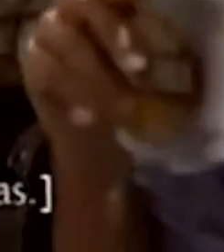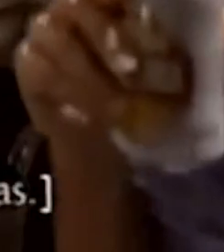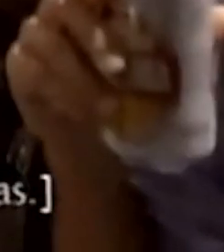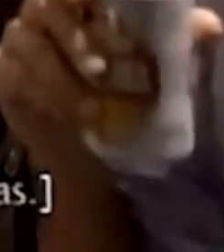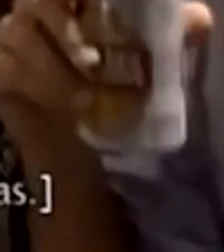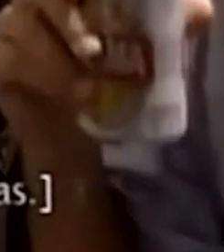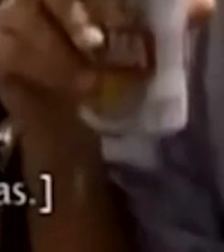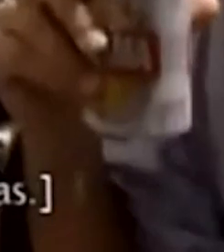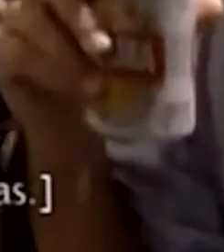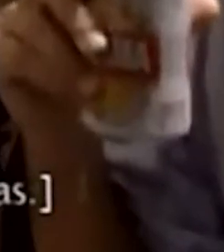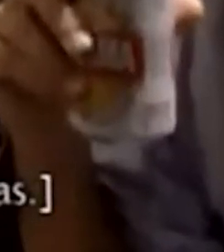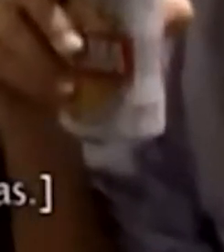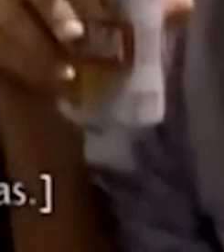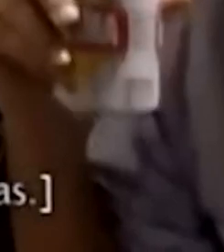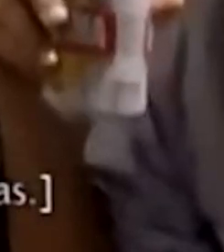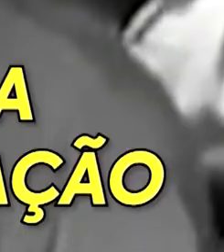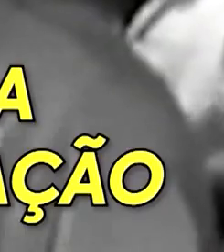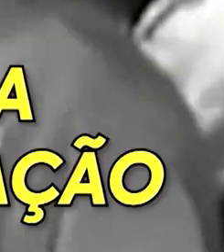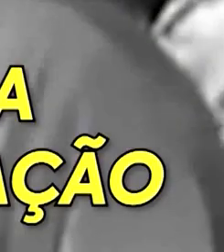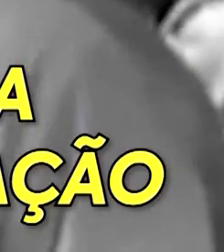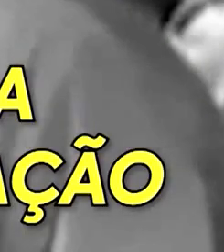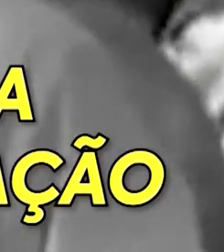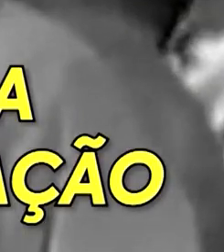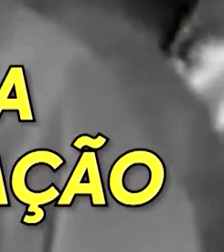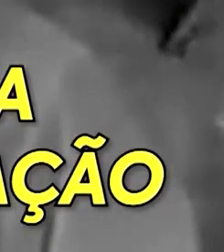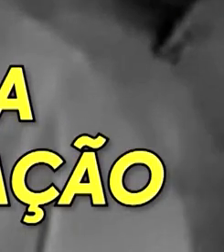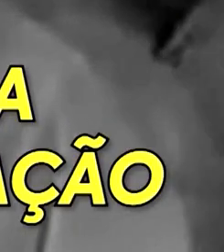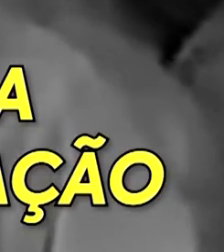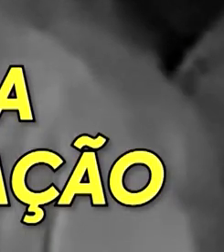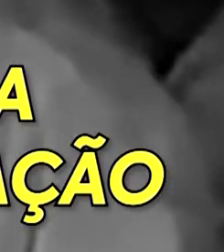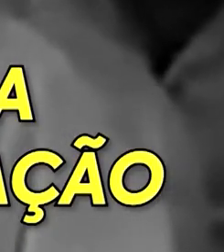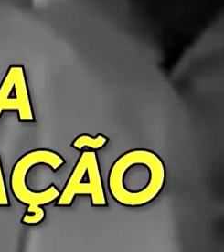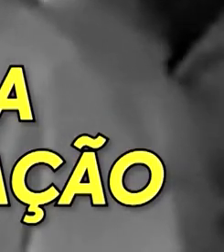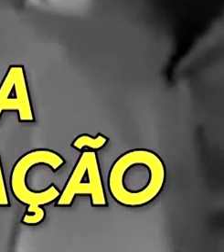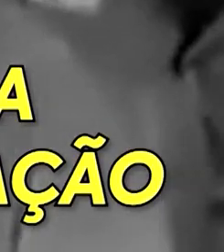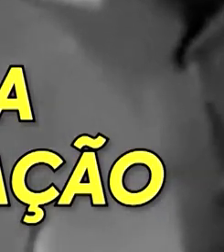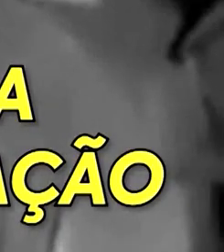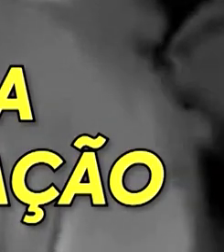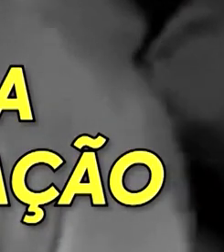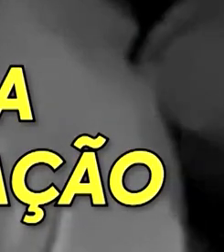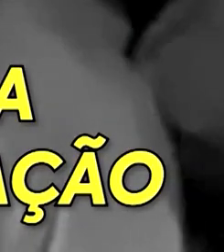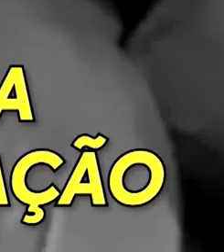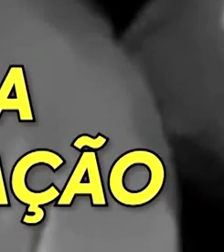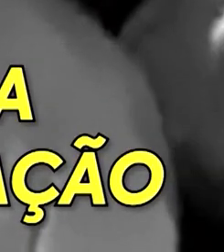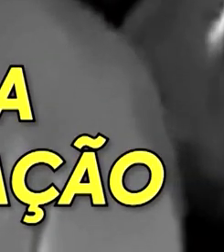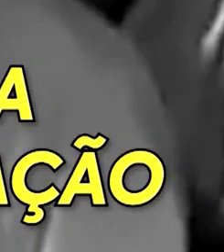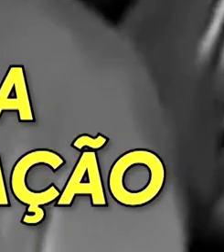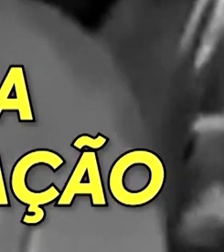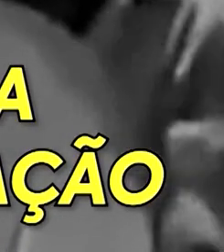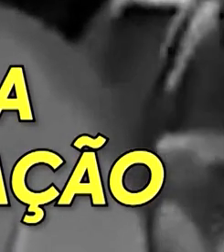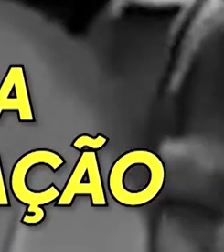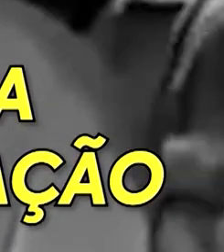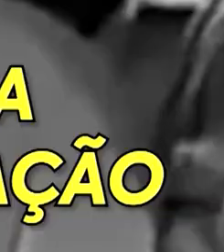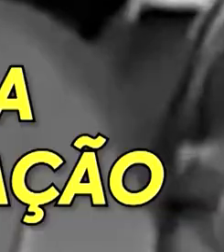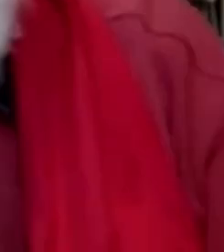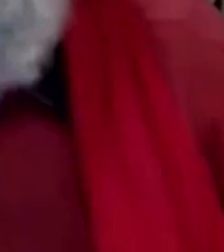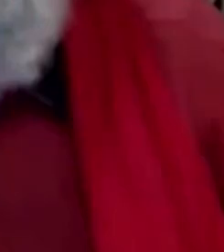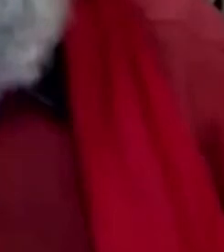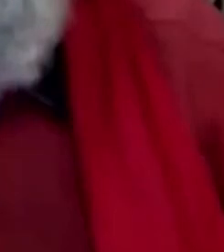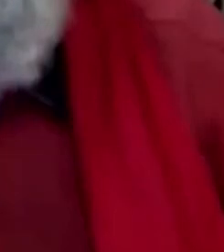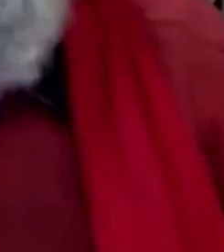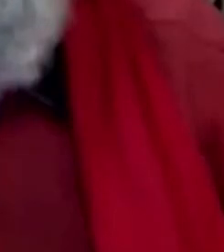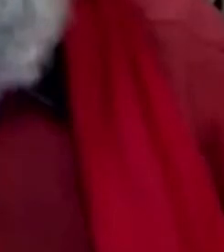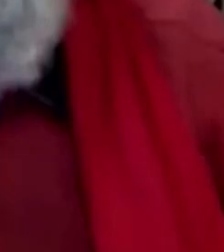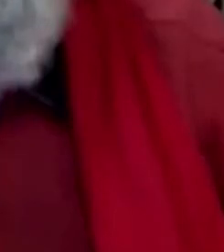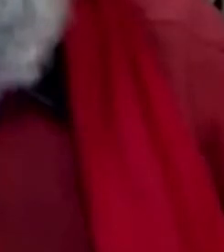da teologia da libertação. E eu era fruto da teologia da libertação. Eu